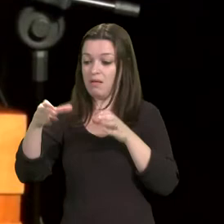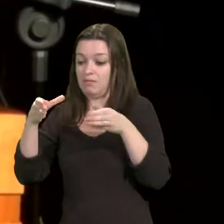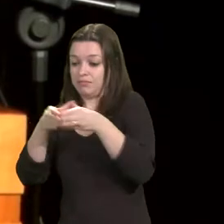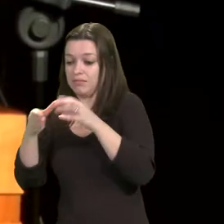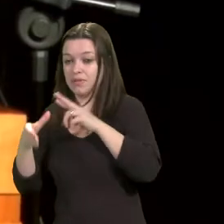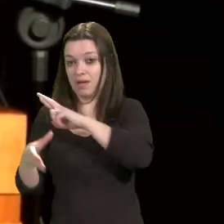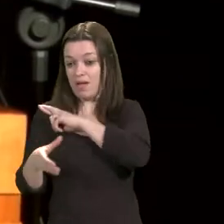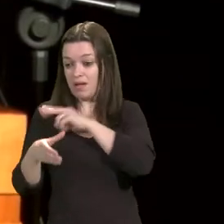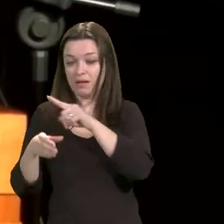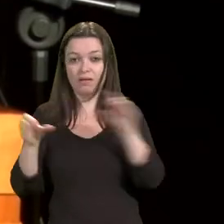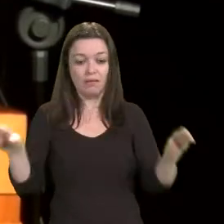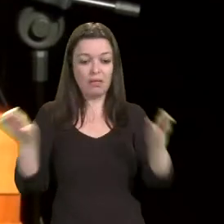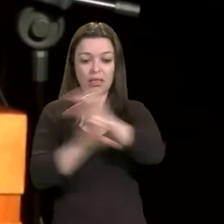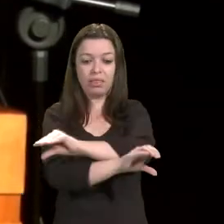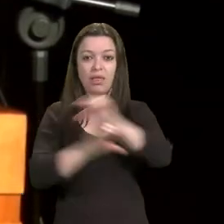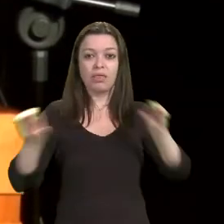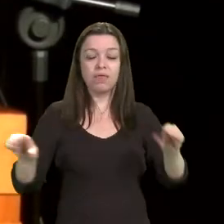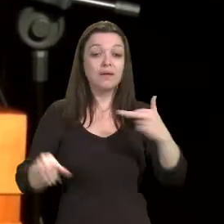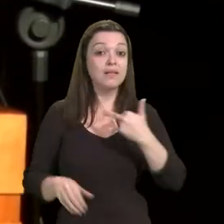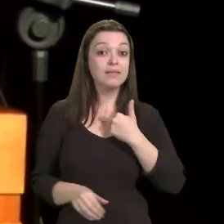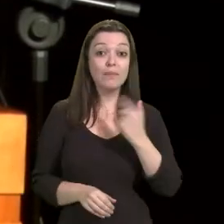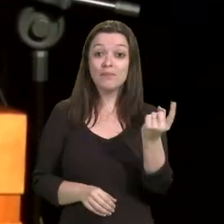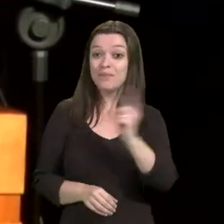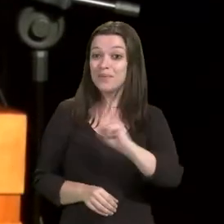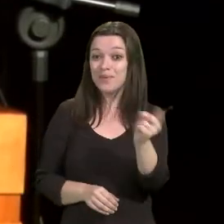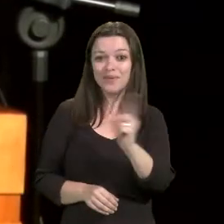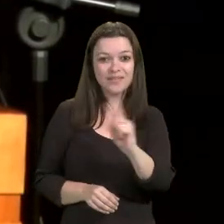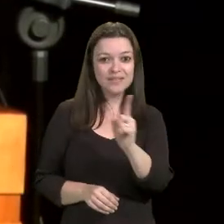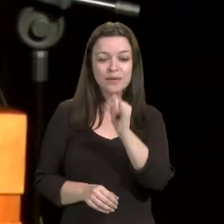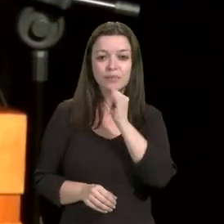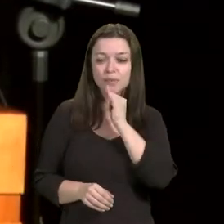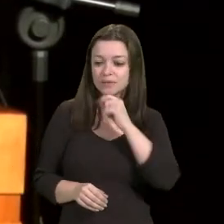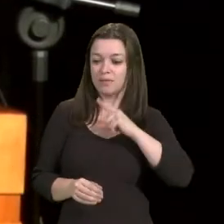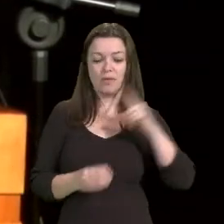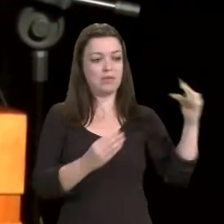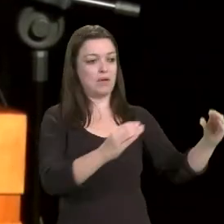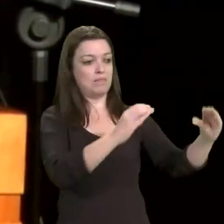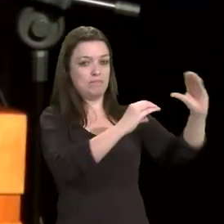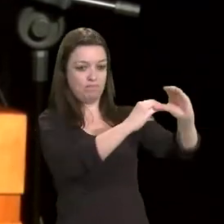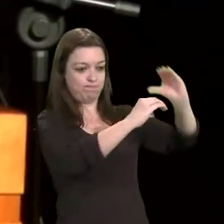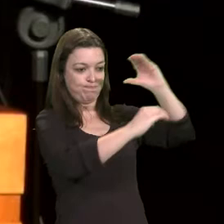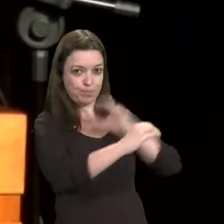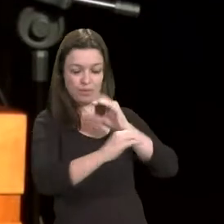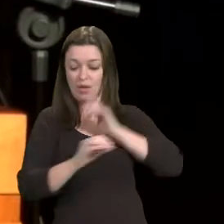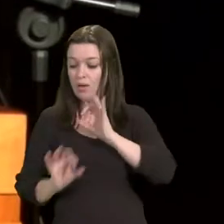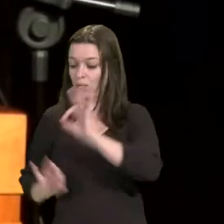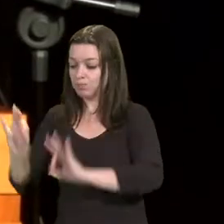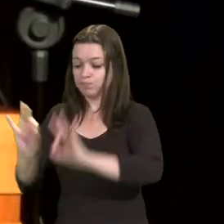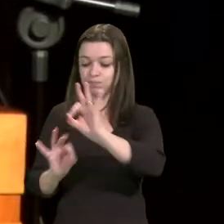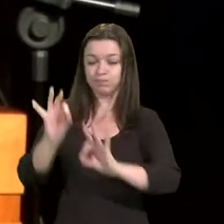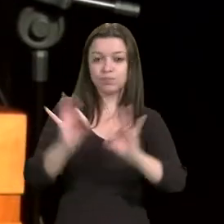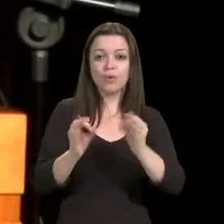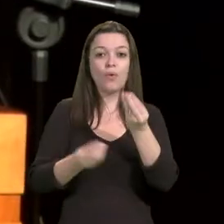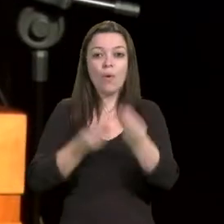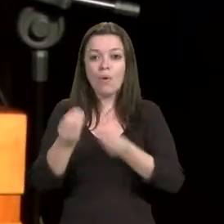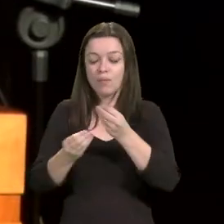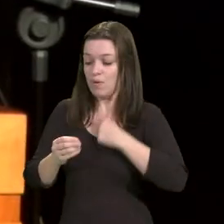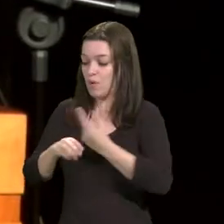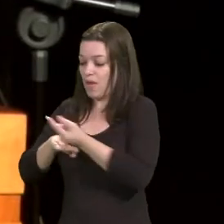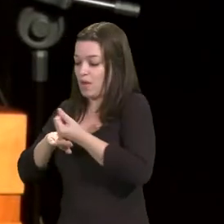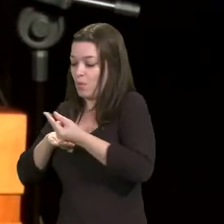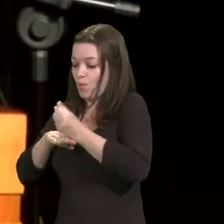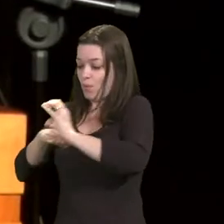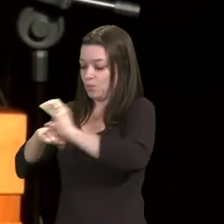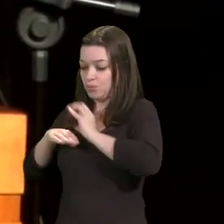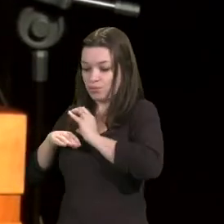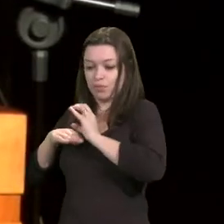recursos de uma categoria de programação para outra, ou de um órgão para outro, sem